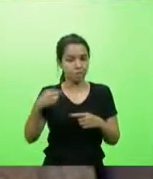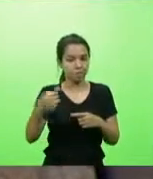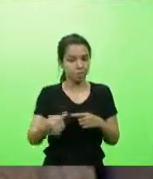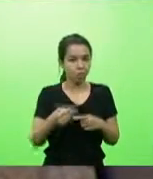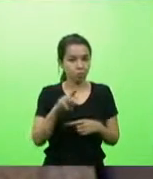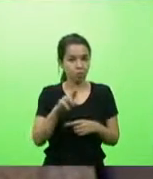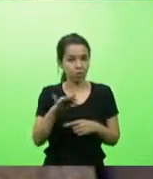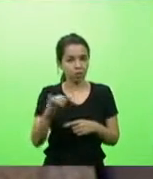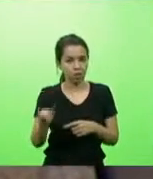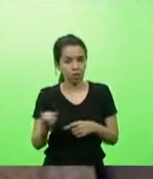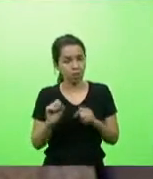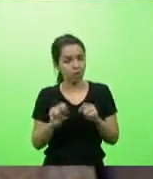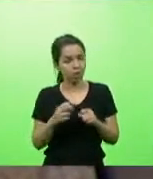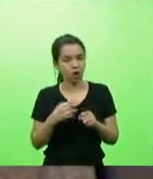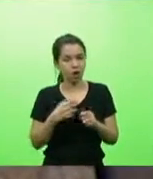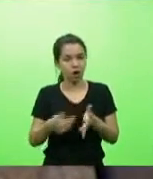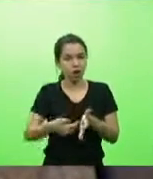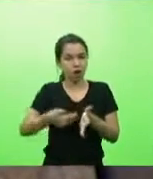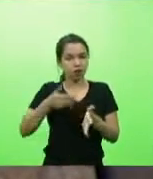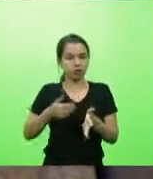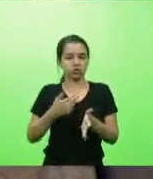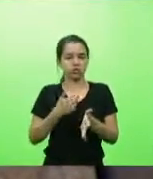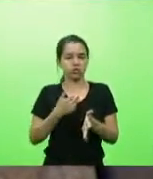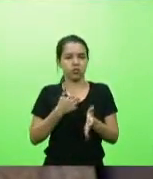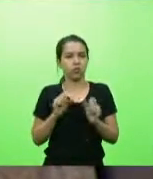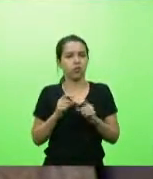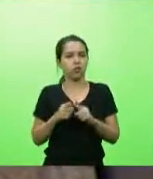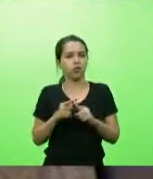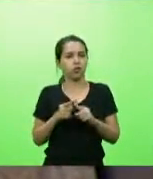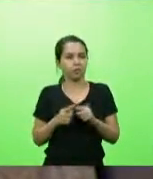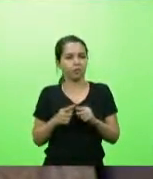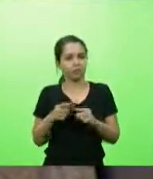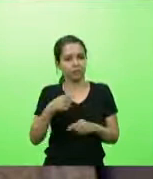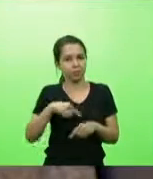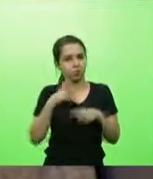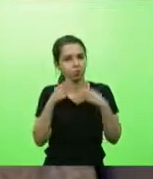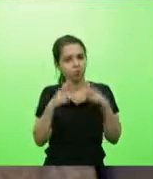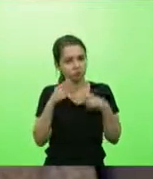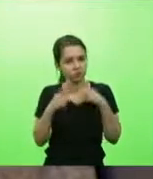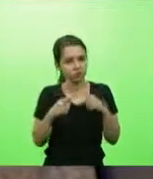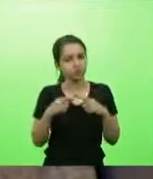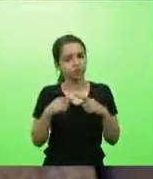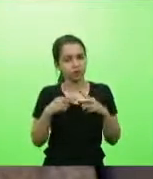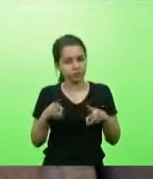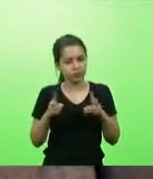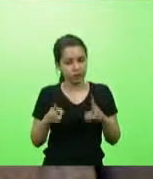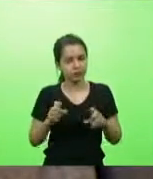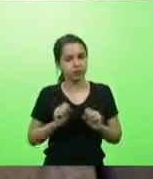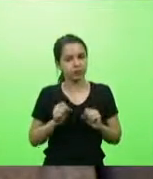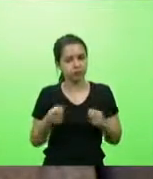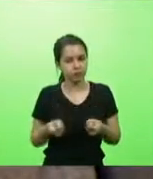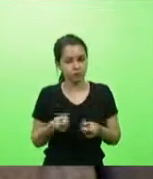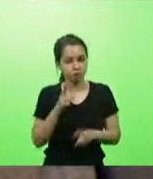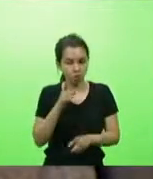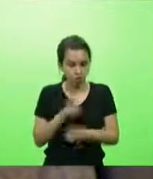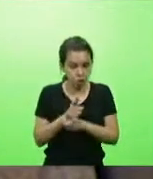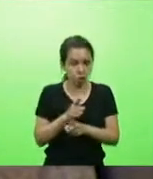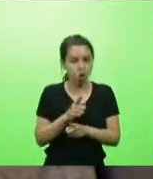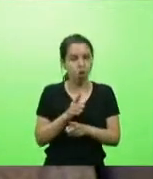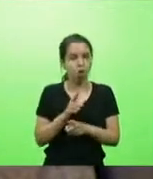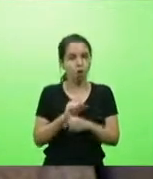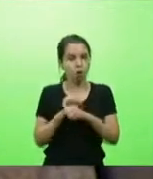por que eu não posso tomar antes de ir para a UTI? Essa é a dúvida que a gente tem. Eu sempre defendi que diagnosticou positivo,